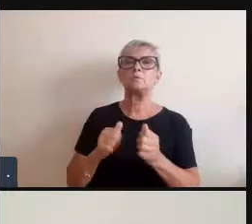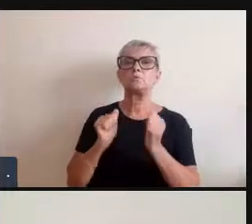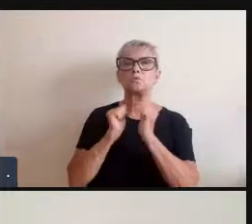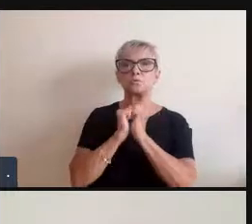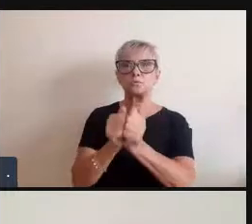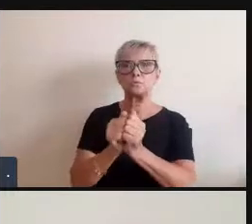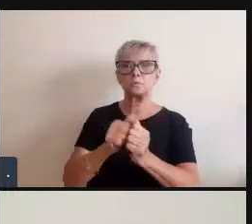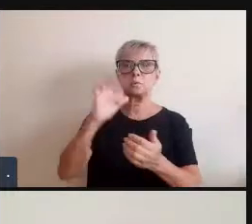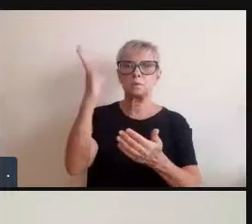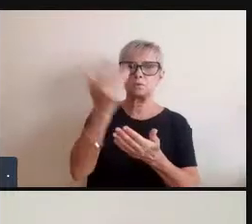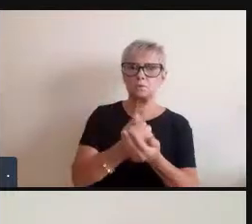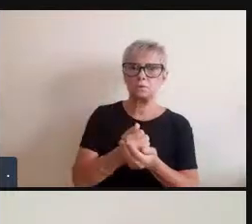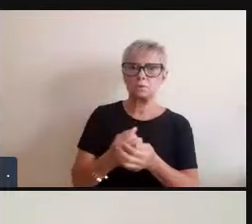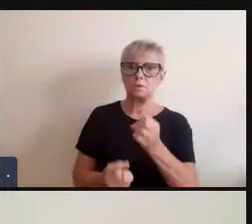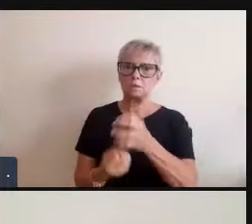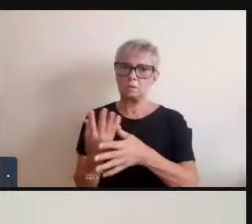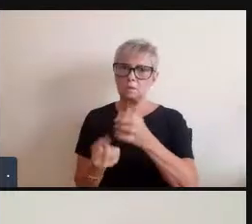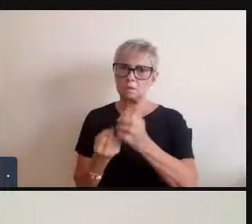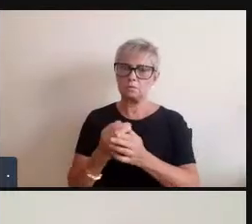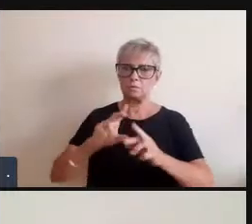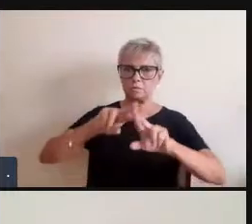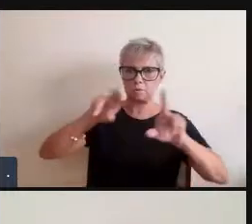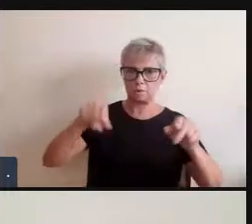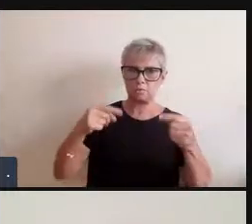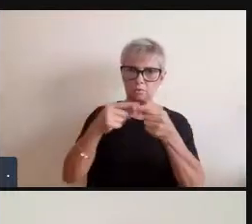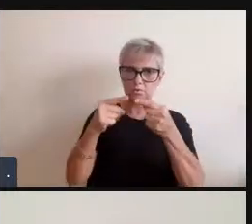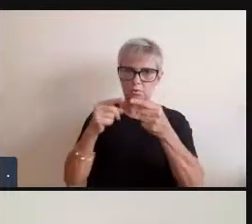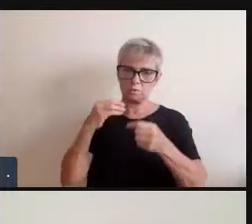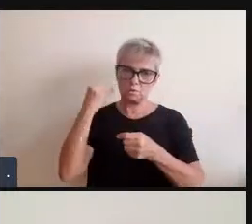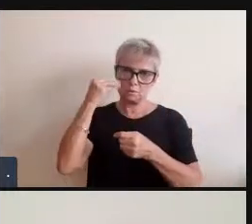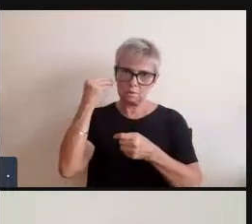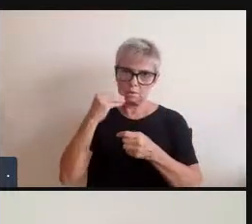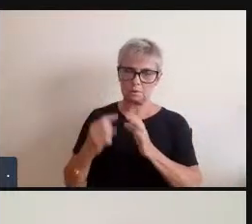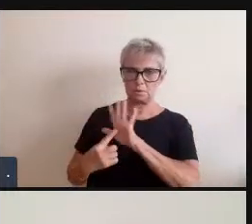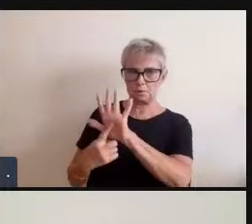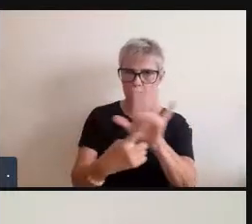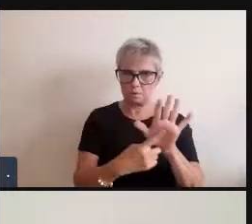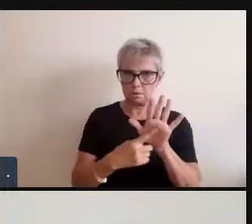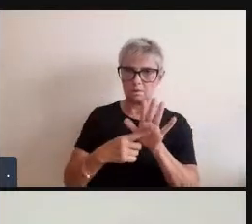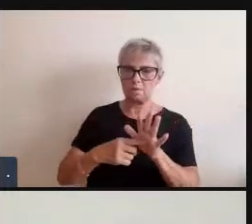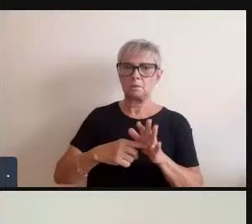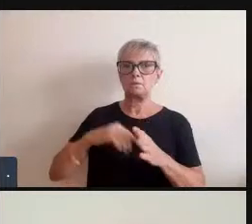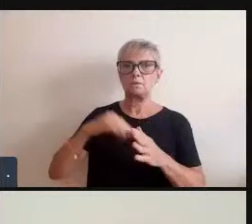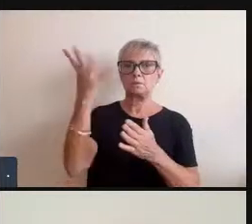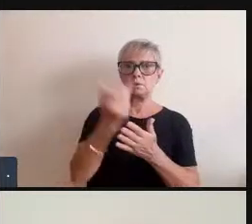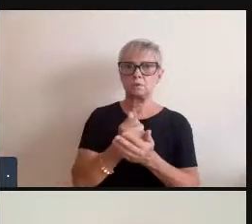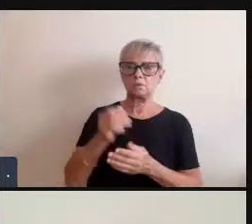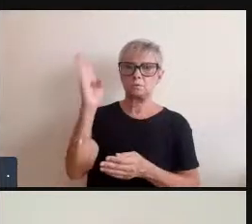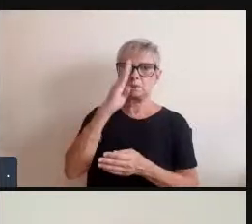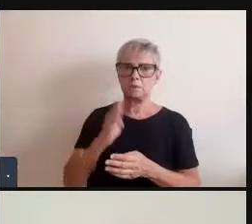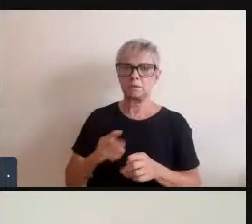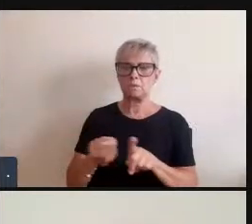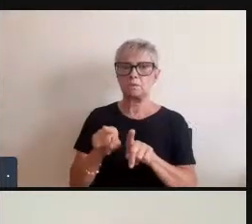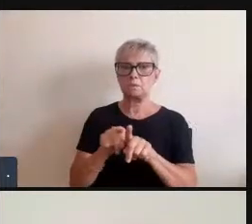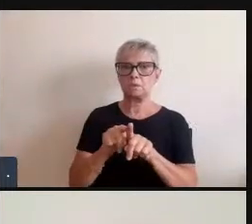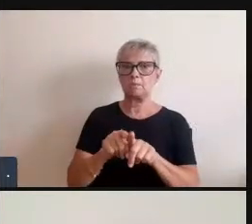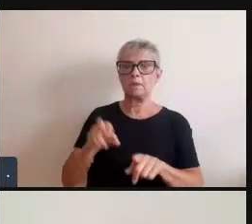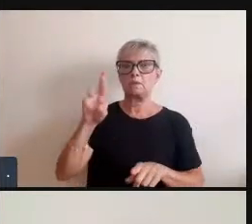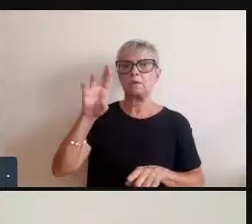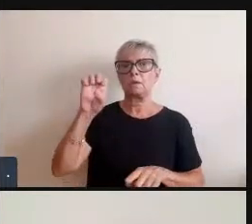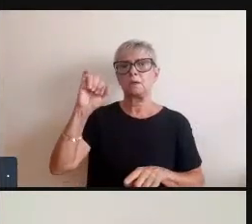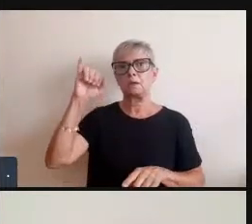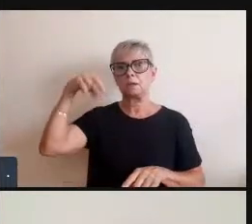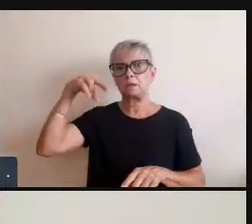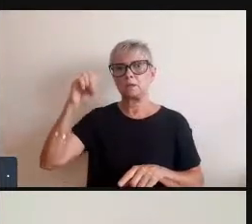diferentes tipos de experiências com exposições de arte no Brasil e no Reino Unido. Atualmente é pesquisadora